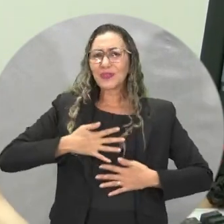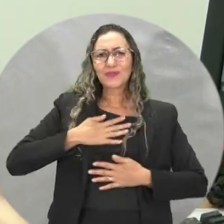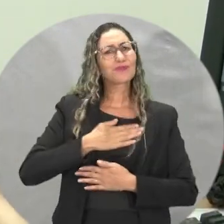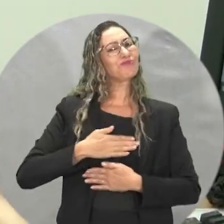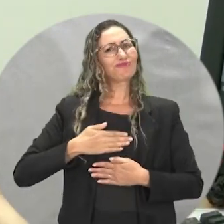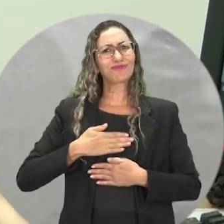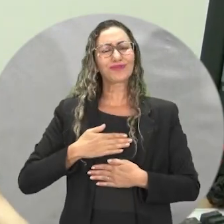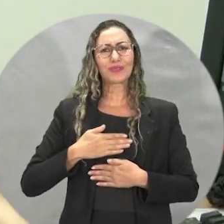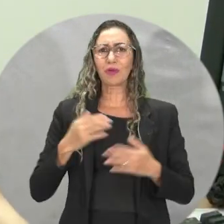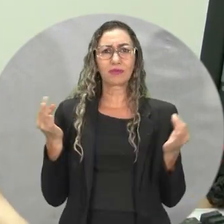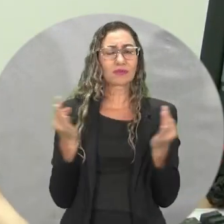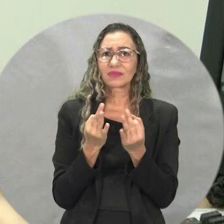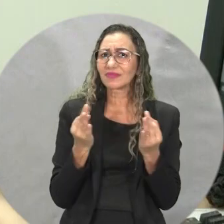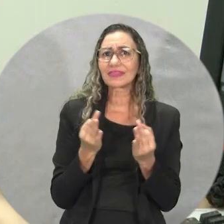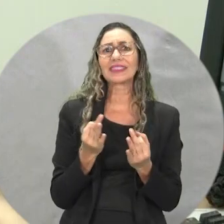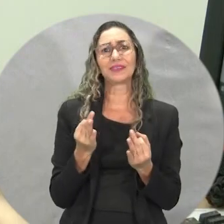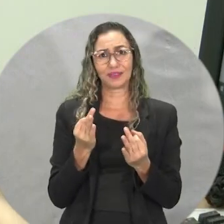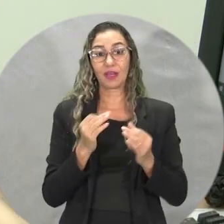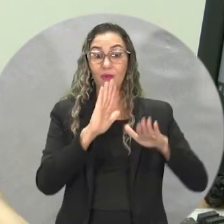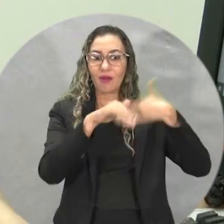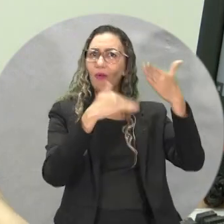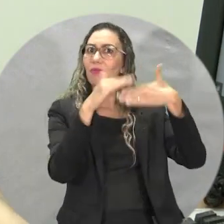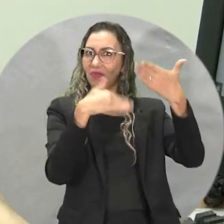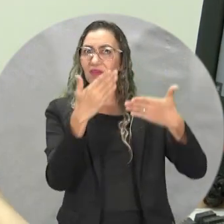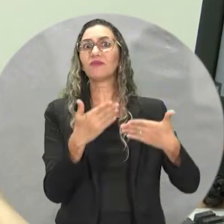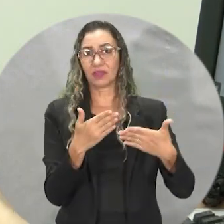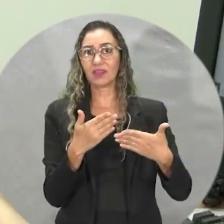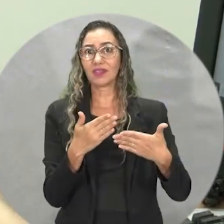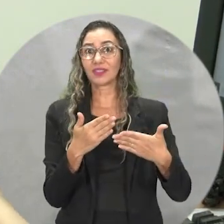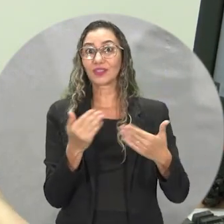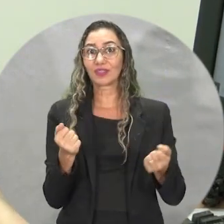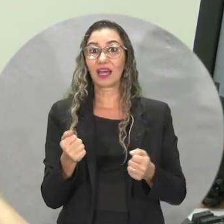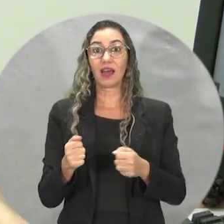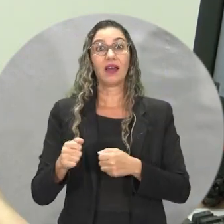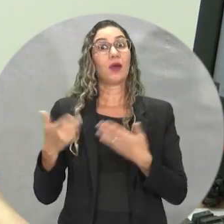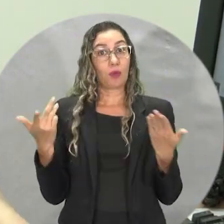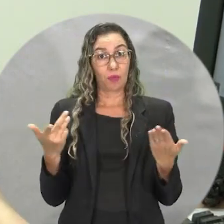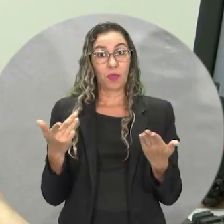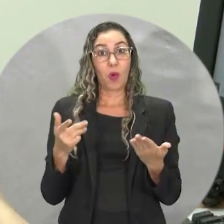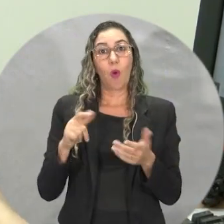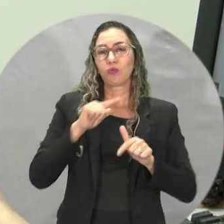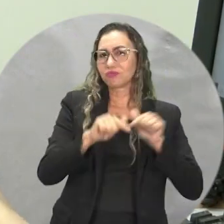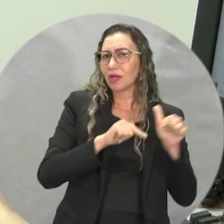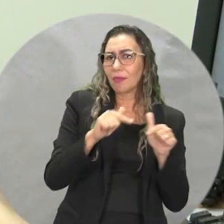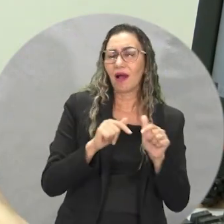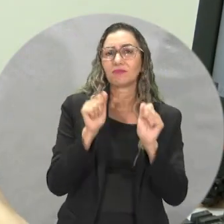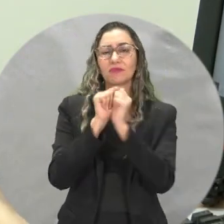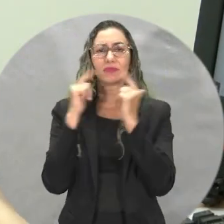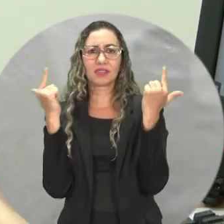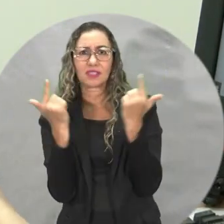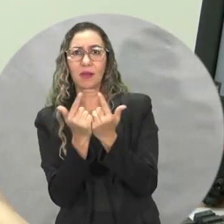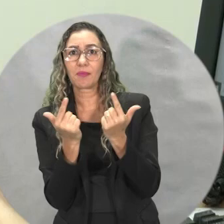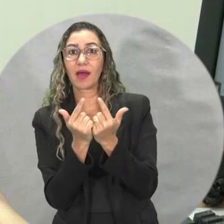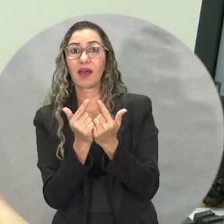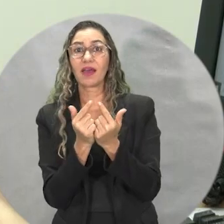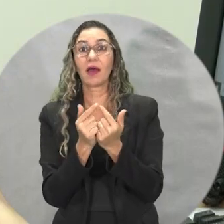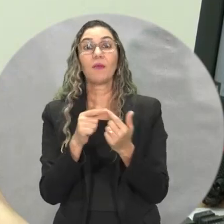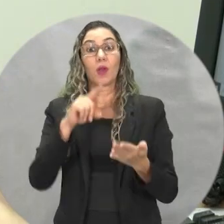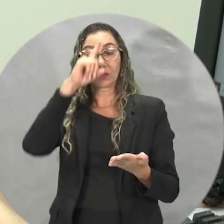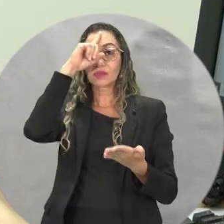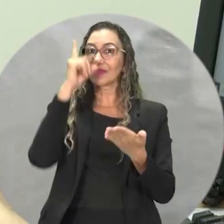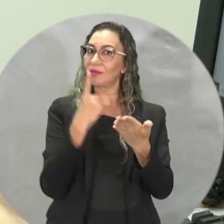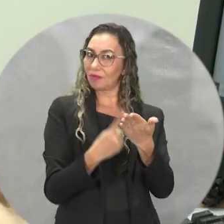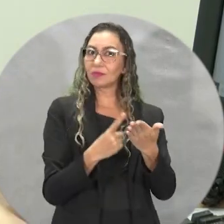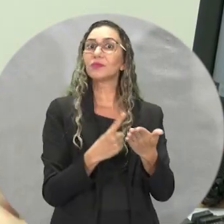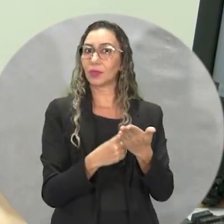que tomou o vulto, tomou conta realmente da Assembleia Legislativa e a TV Assembleia. Pelo compromisso que ela tem para ser